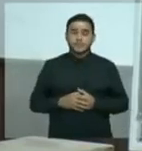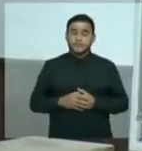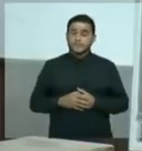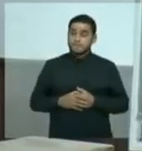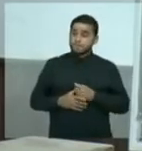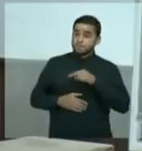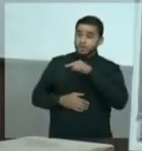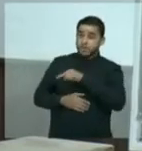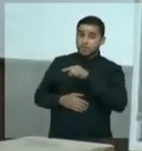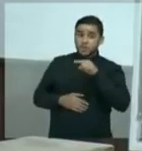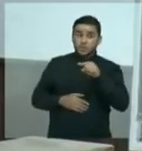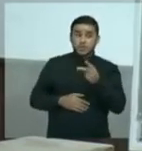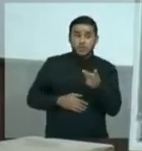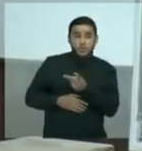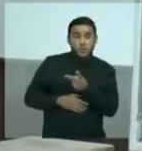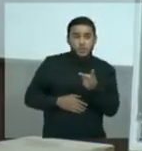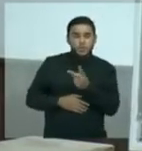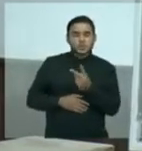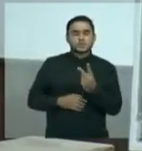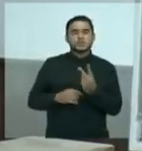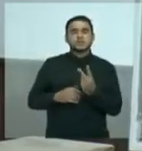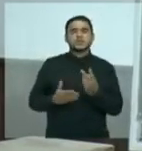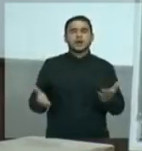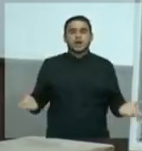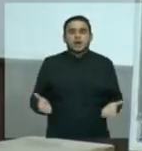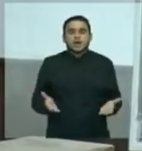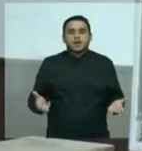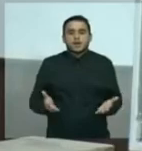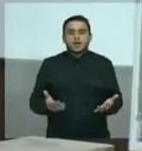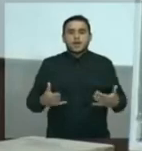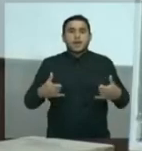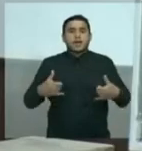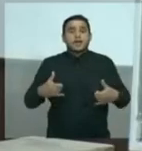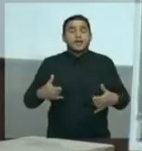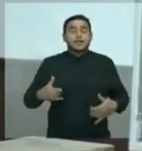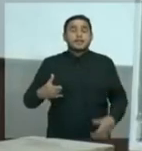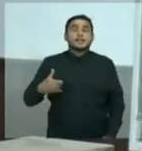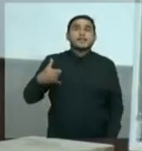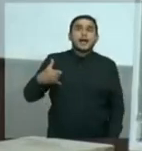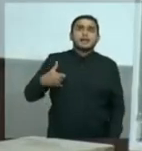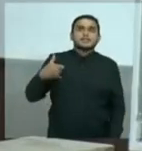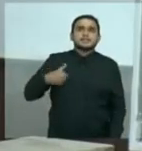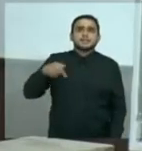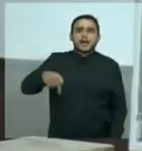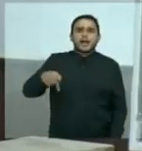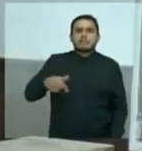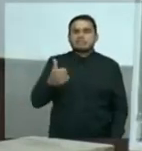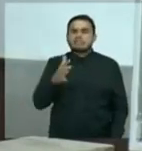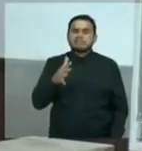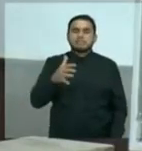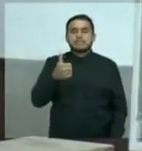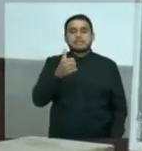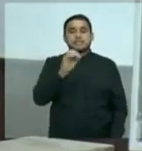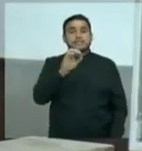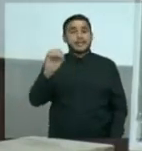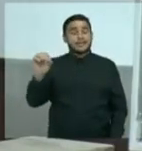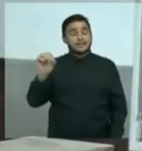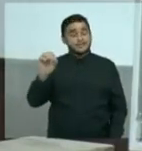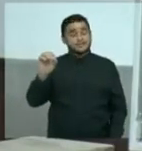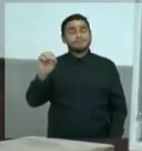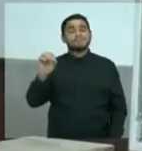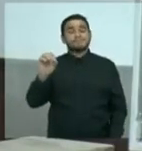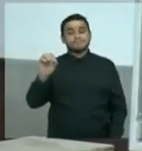Padre Alfredinho, completariam esse ano 100 anos. Então, além do centenário de vida,